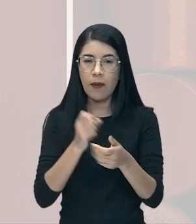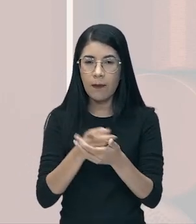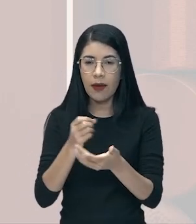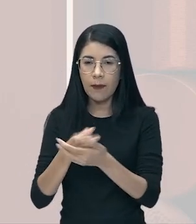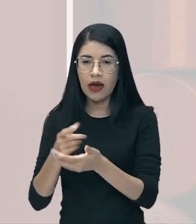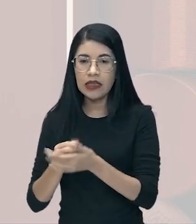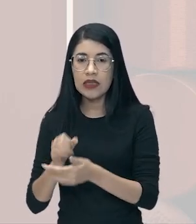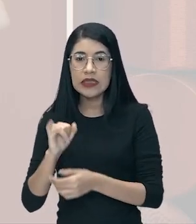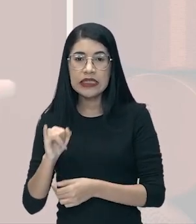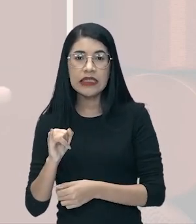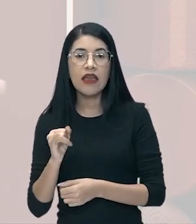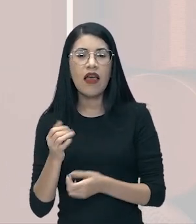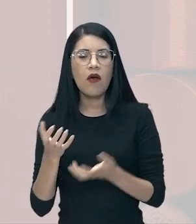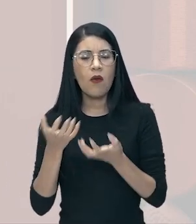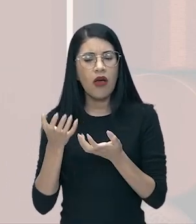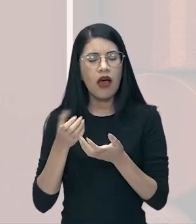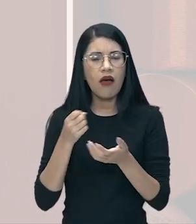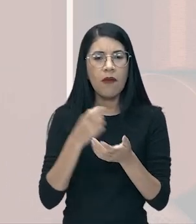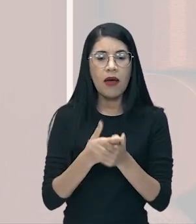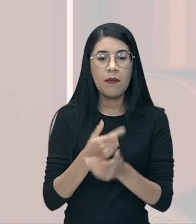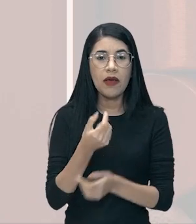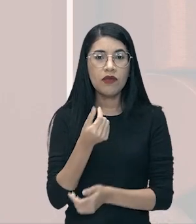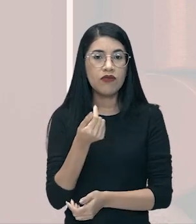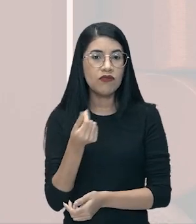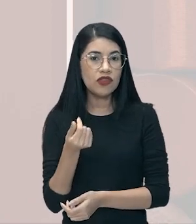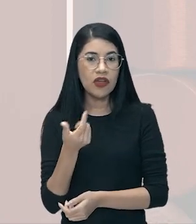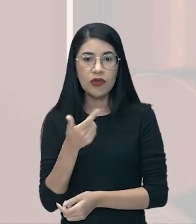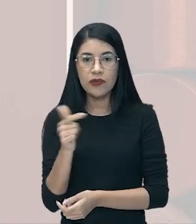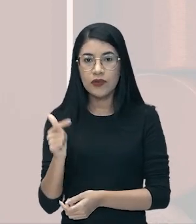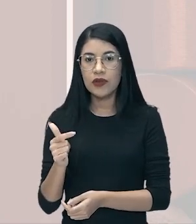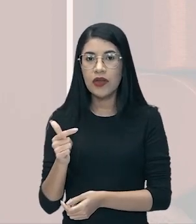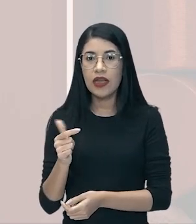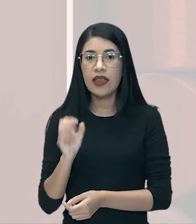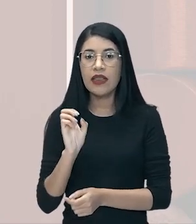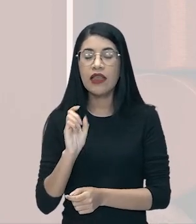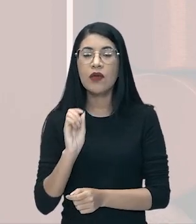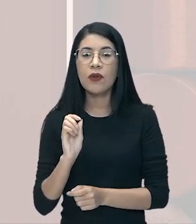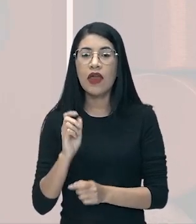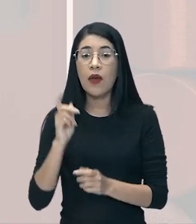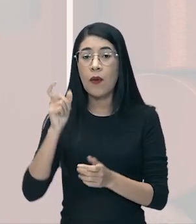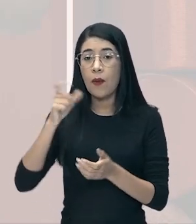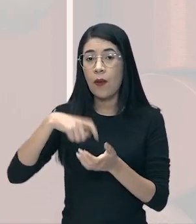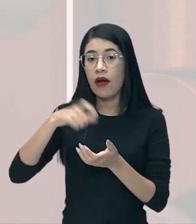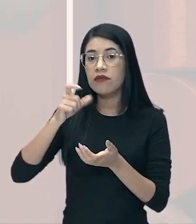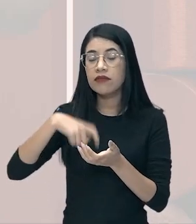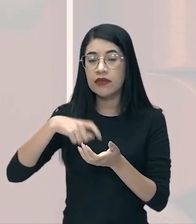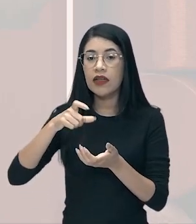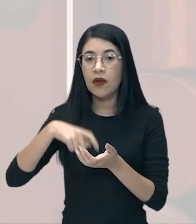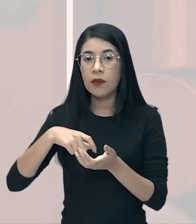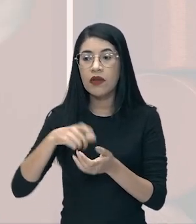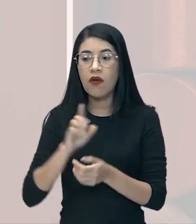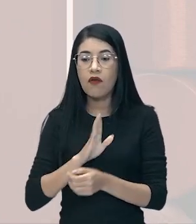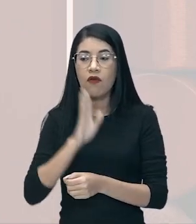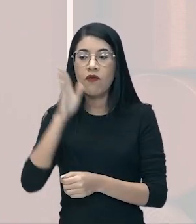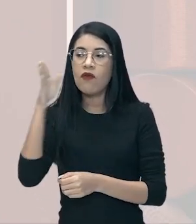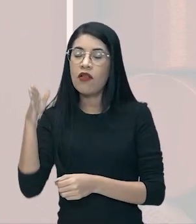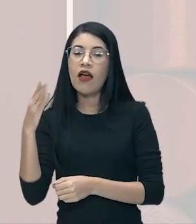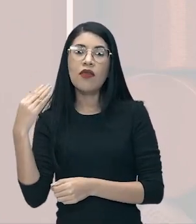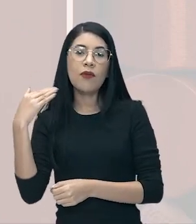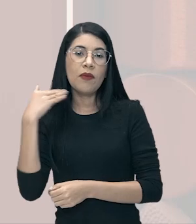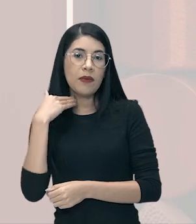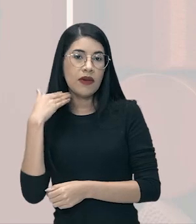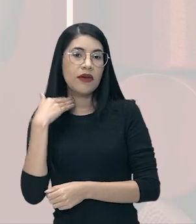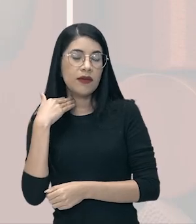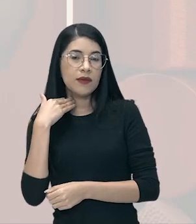queria comprar e não tinha dinheiro? Eu não tinha dinheiro, mas eu tinha crédito. Eu vou ao banco que está querendo também lucrar,